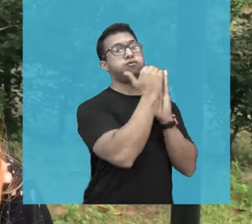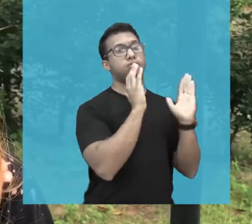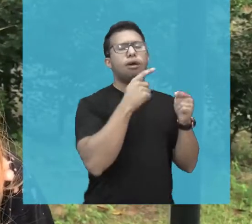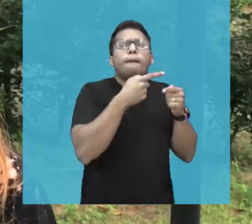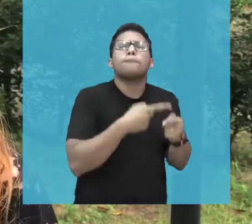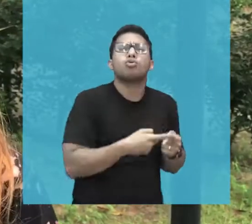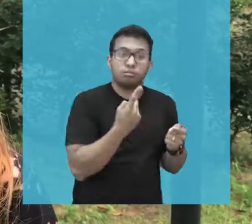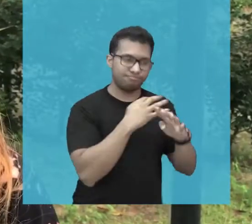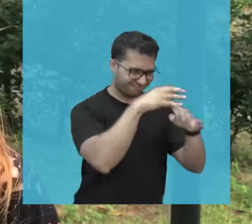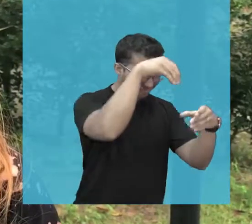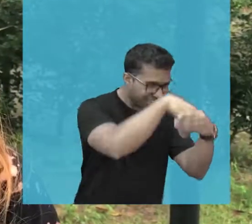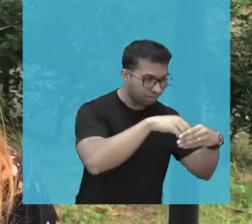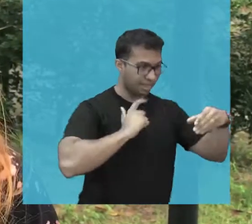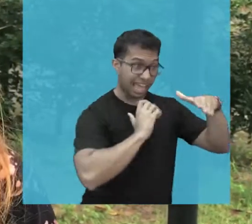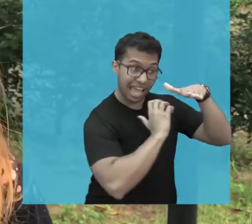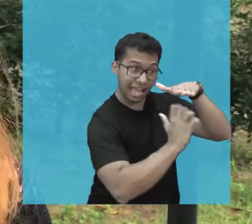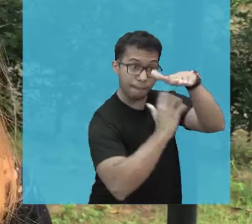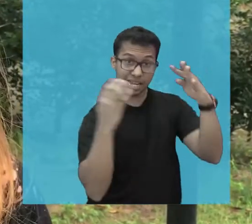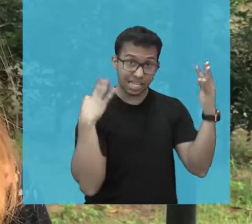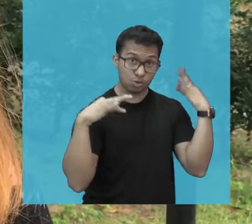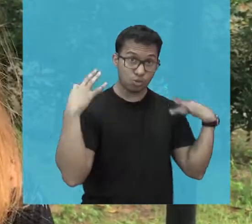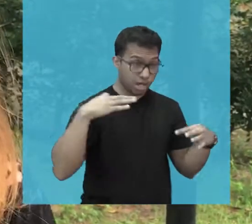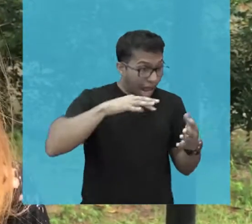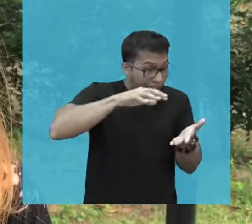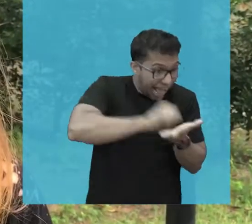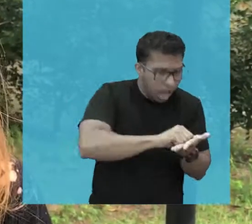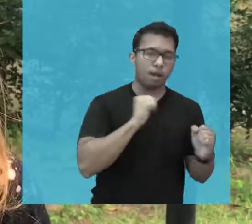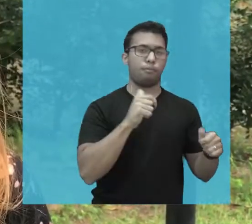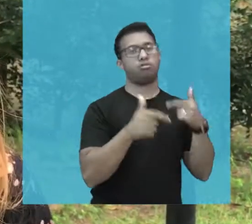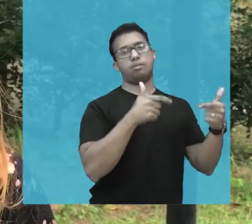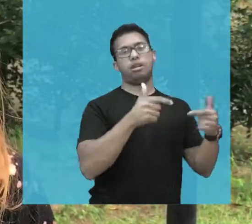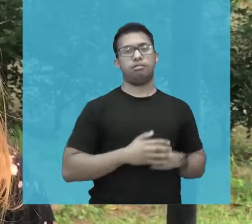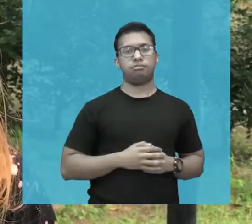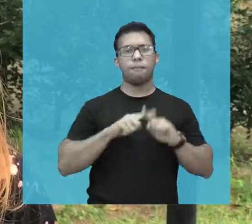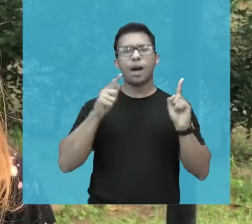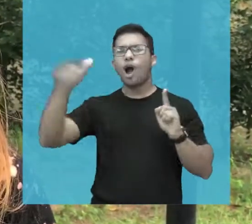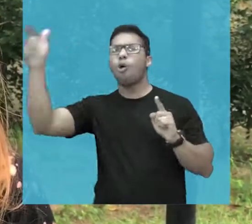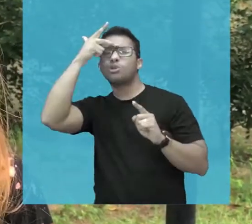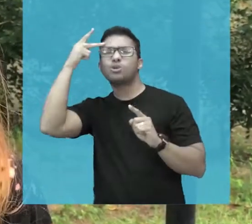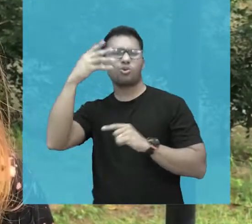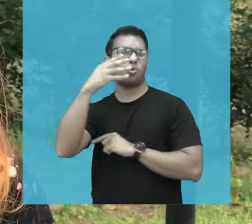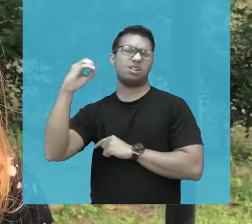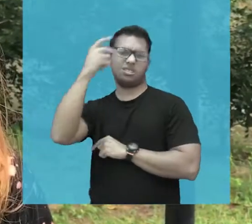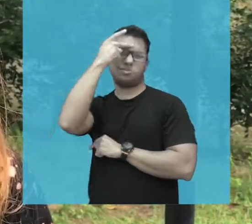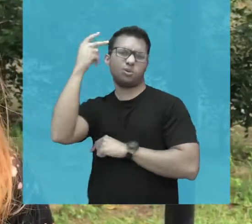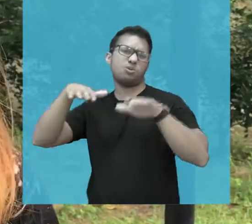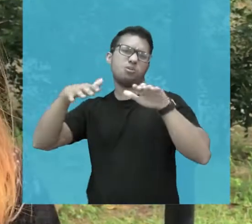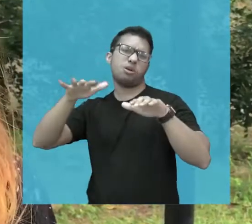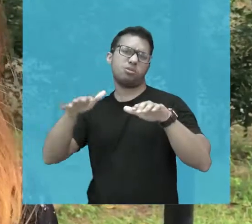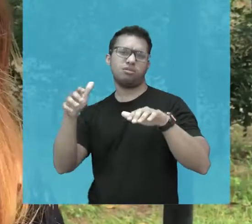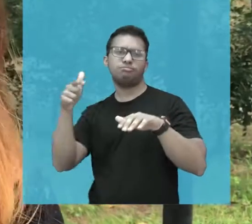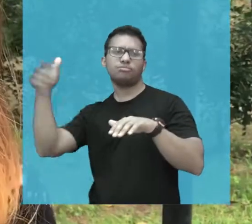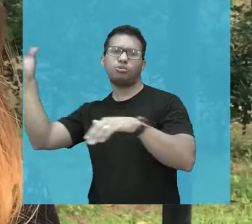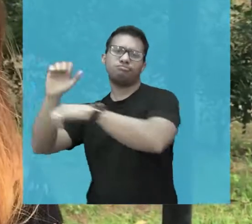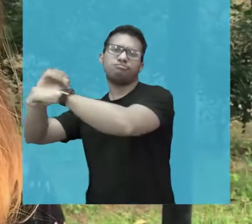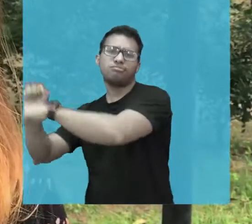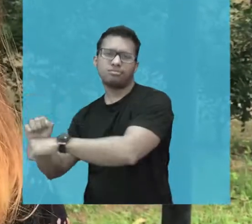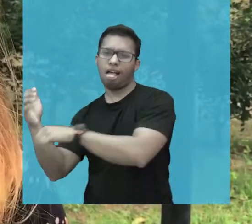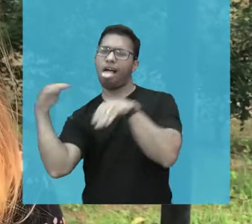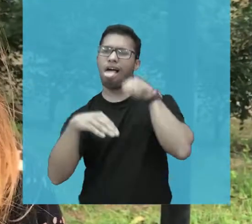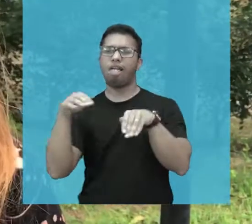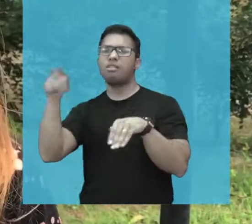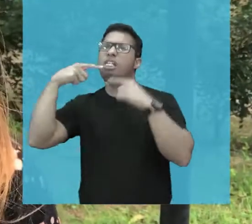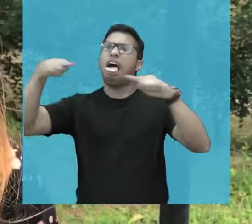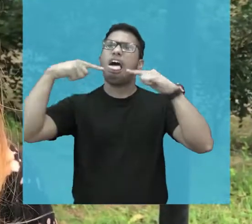empregos na cidade, uma vez que somente os motoristas e as cooperativas cadastradas é que poderão fazer o transporte dos turistas. Mas tem gente reclamando.